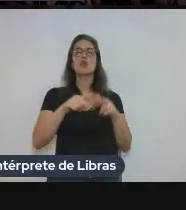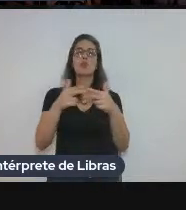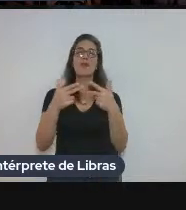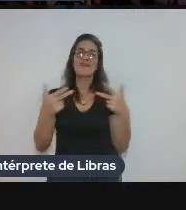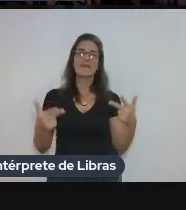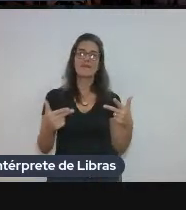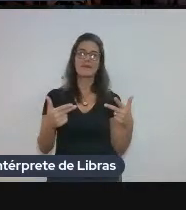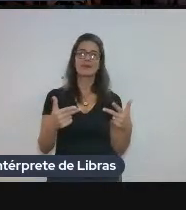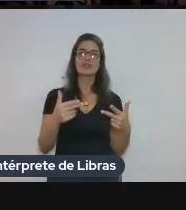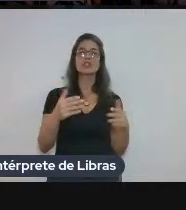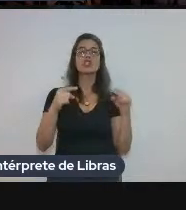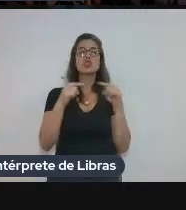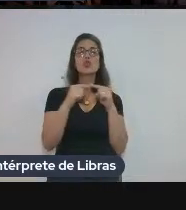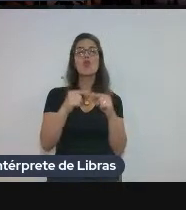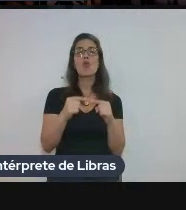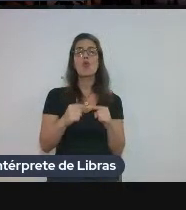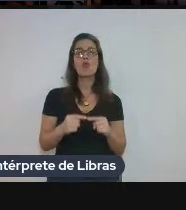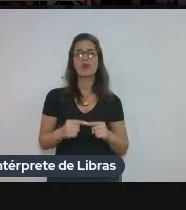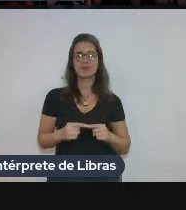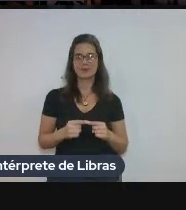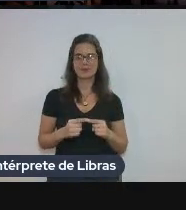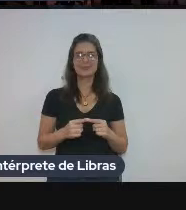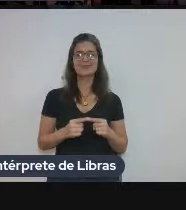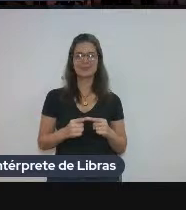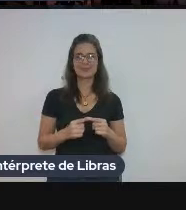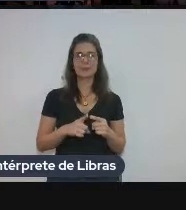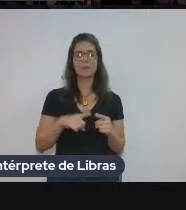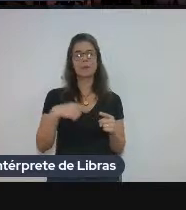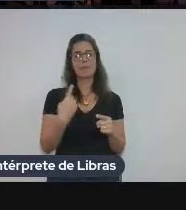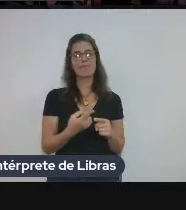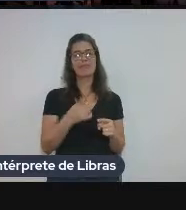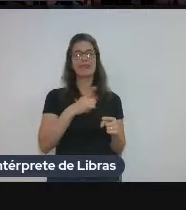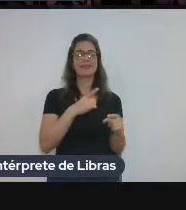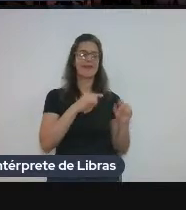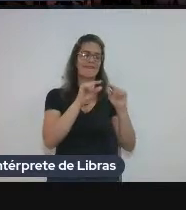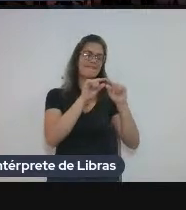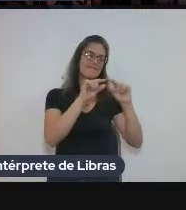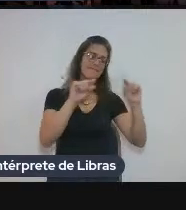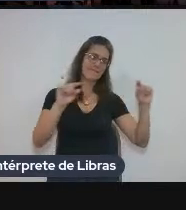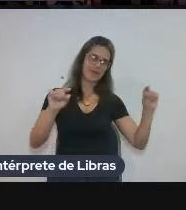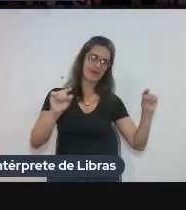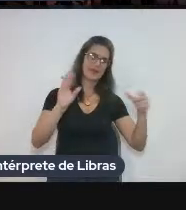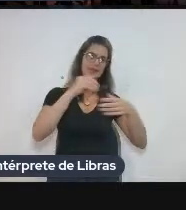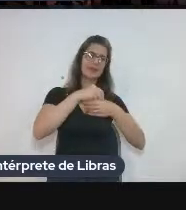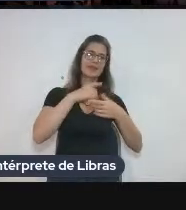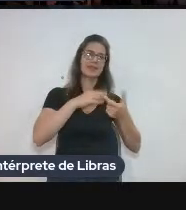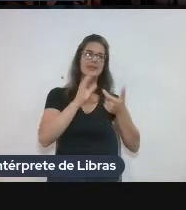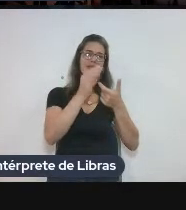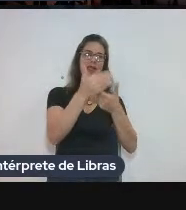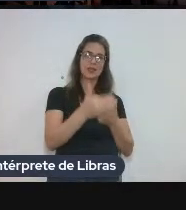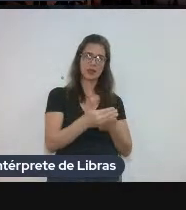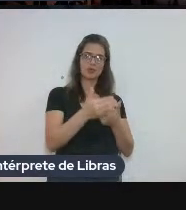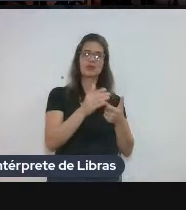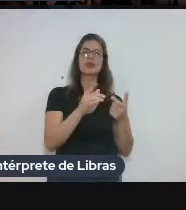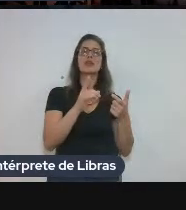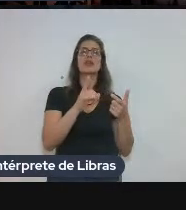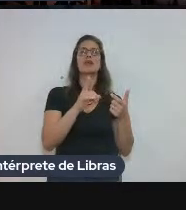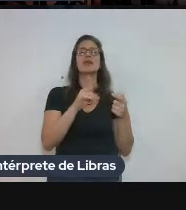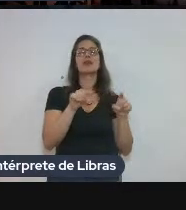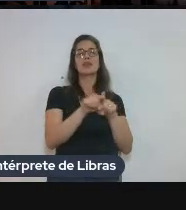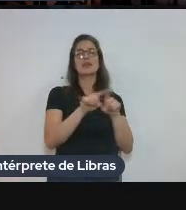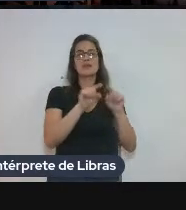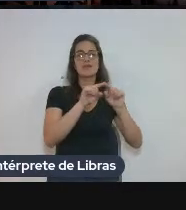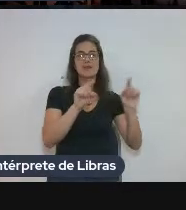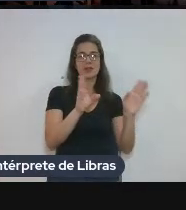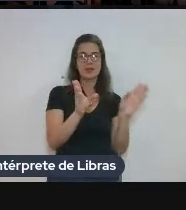concordanciador, né? E a gente pega as sentenças que sejam mais simplificadas, vamos dizer,